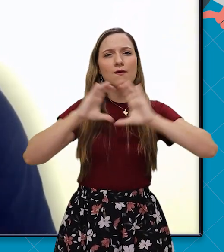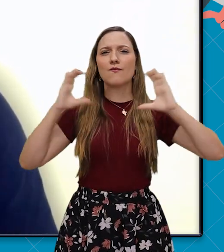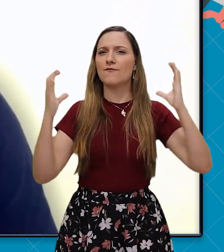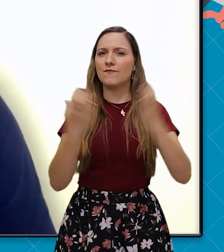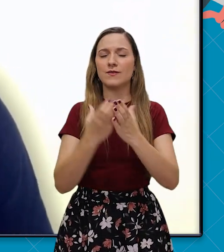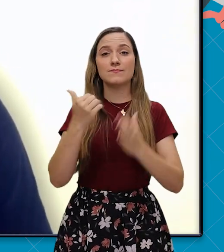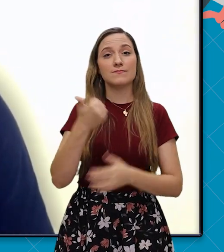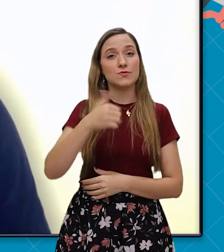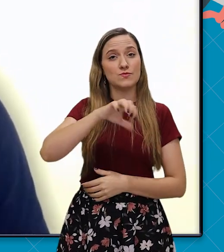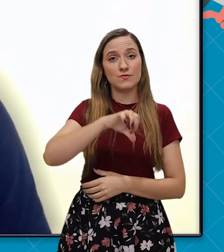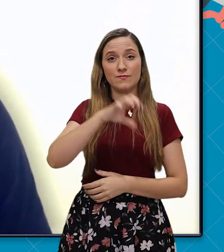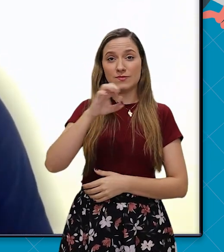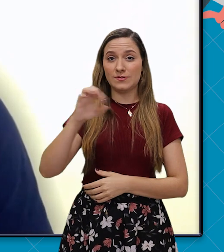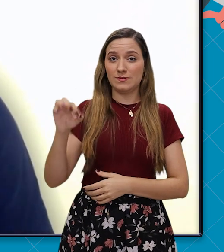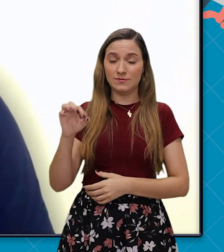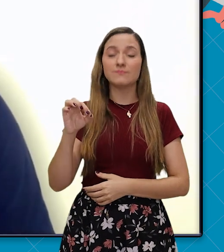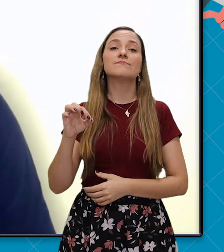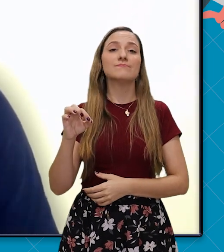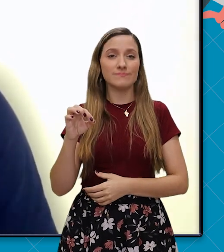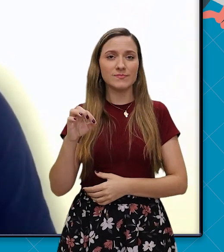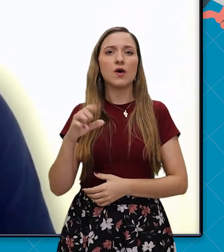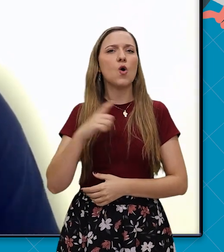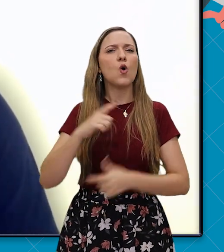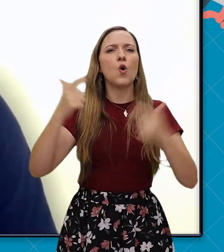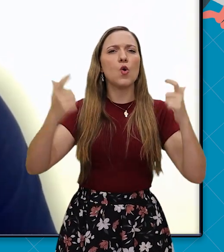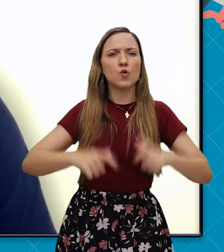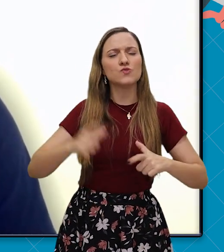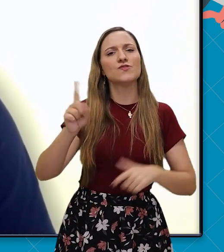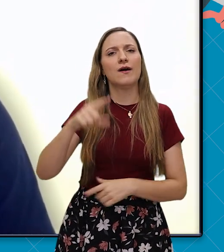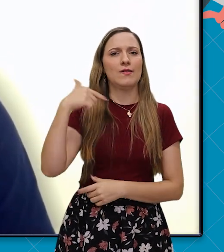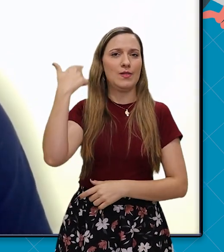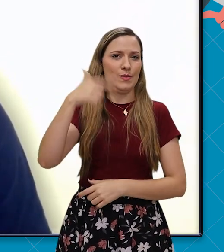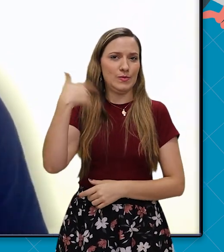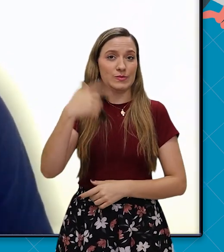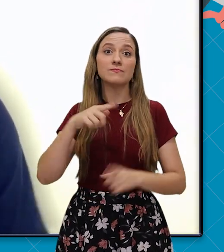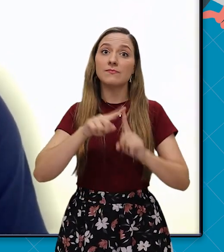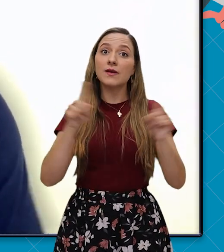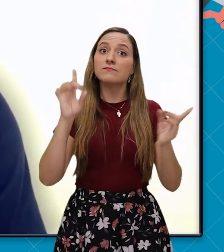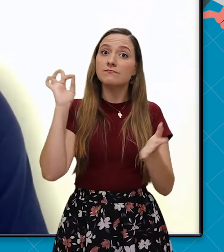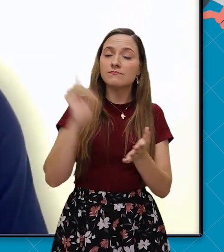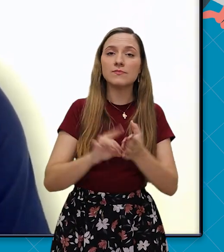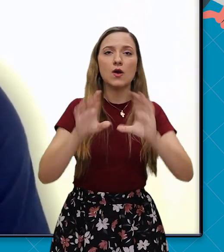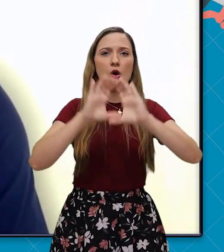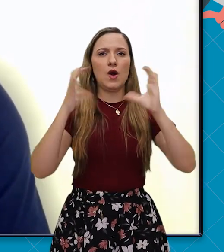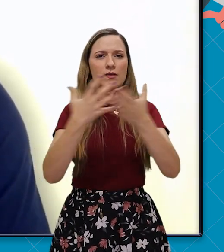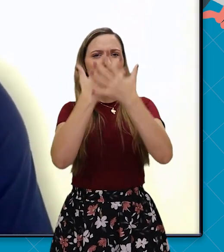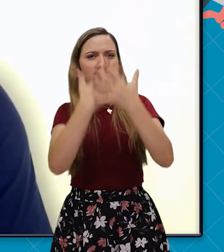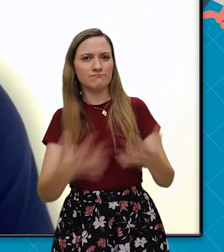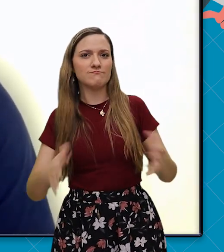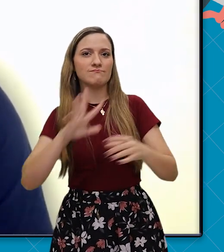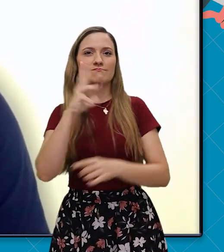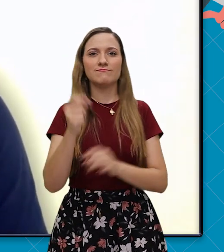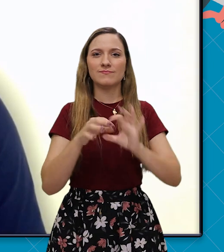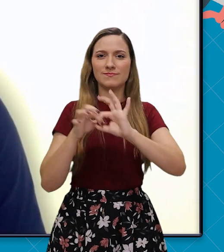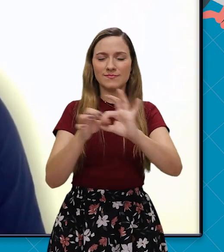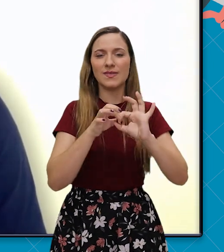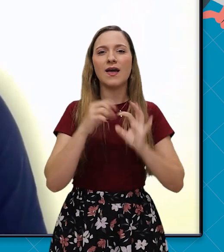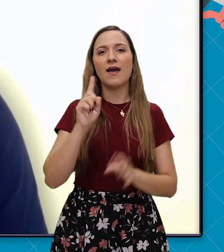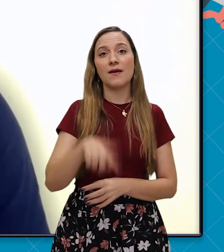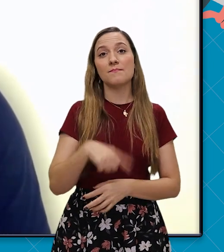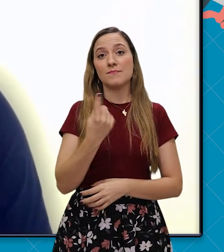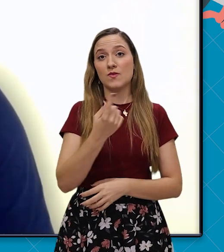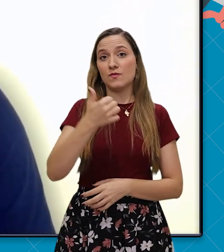panafricanista em 1900. Isso aconteceu em Londres. Já o primeiro congresso aconteceu